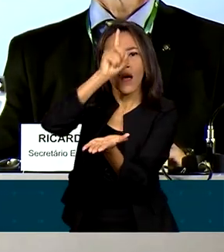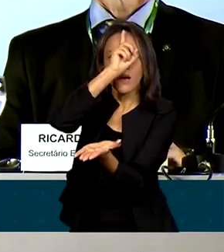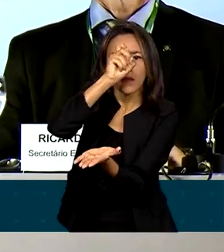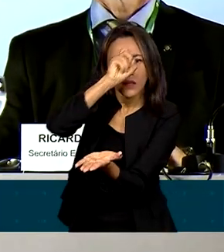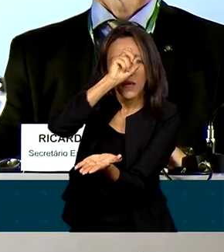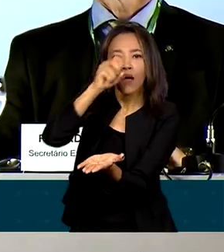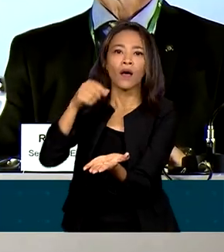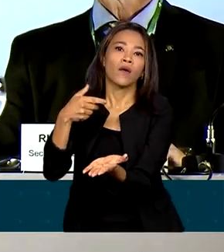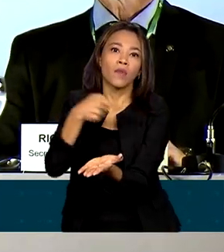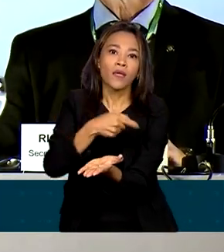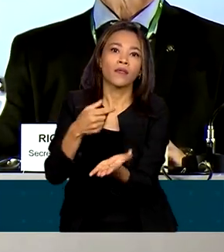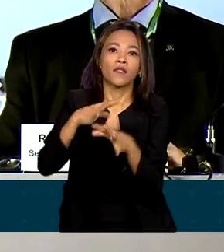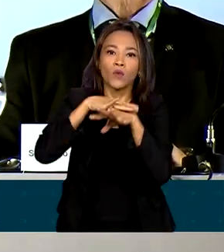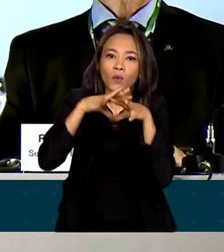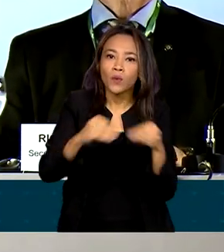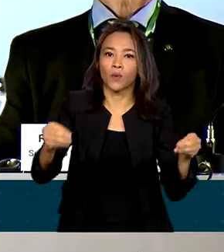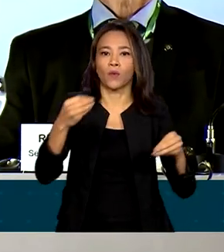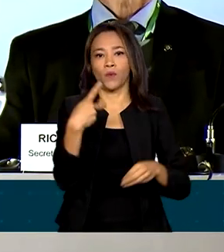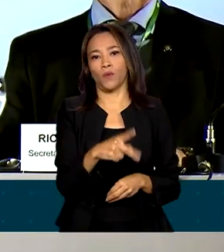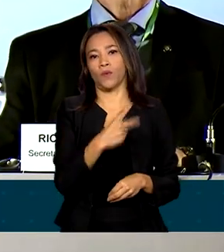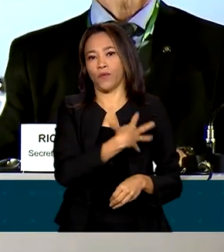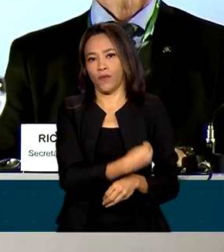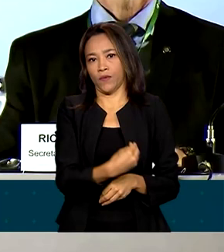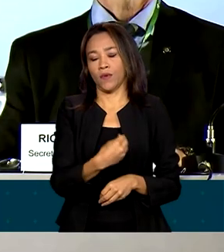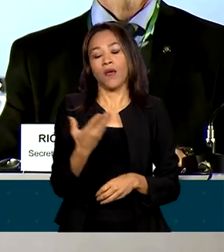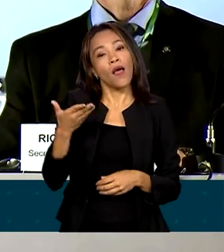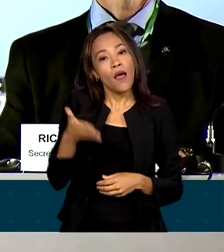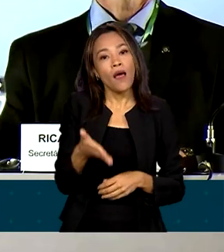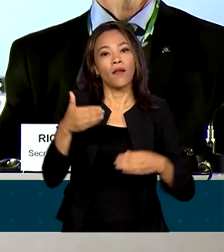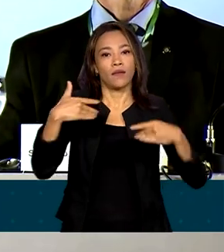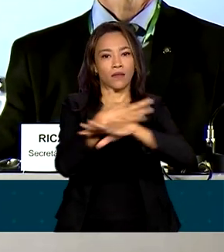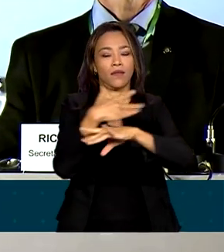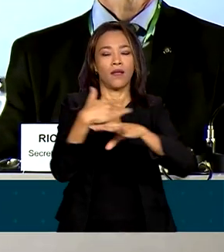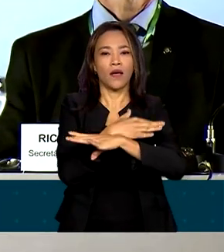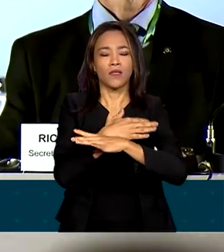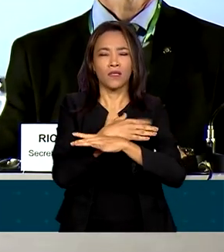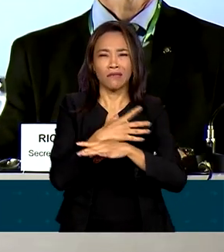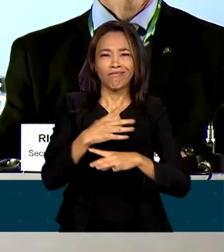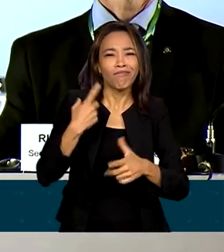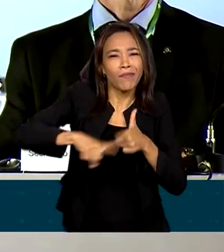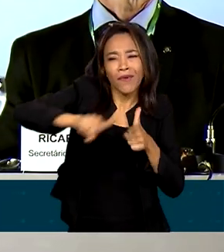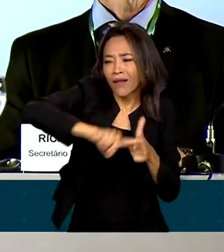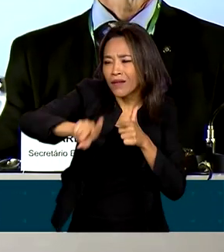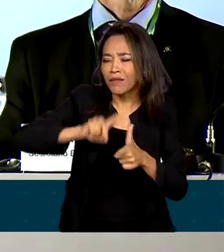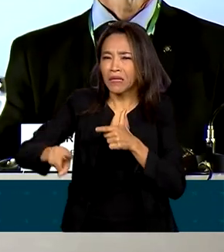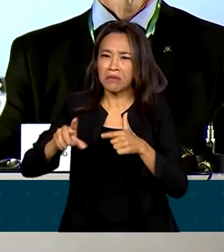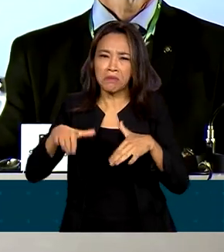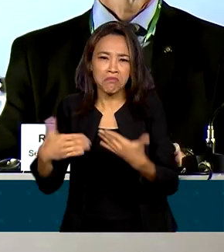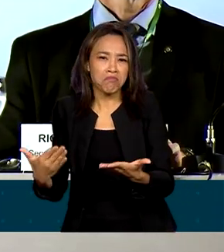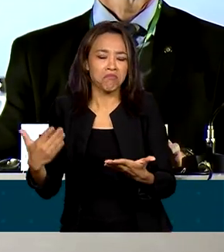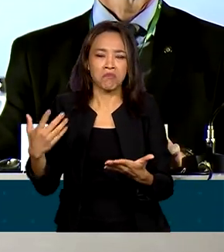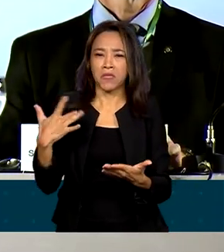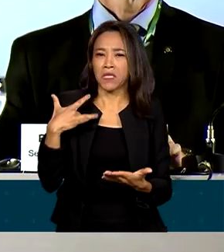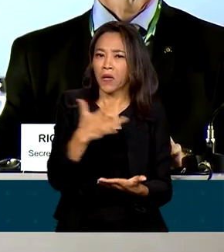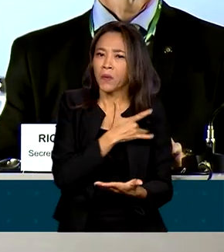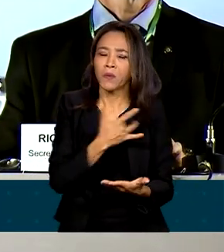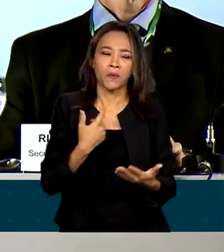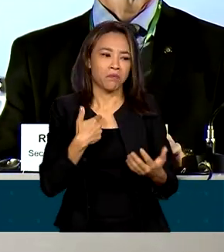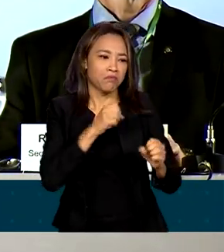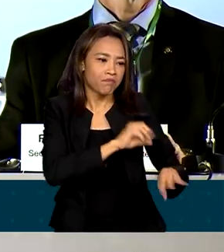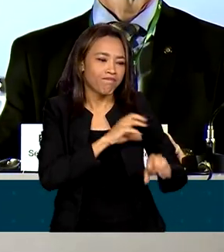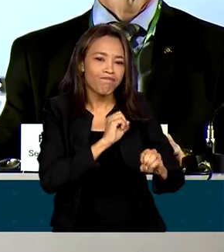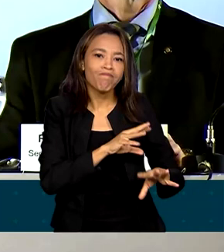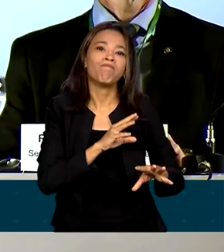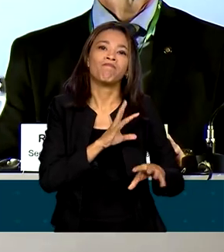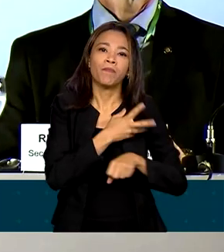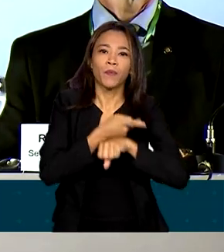para que seja curado. É na cidade que o cidadão, quando tem qualquer problema, seja de saúde, de educação, ele busca